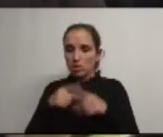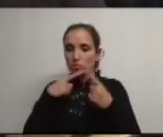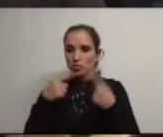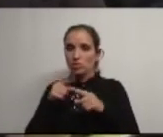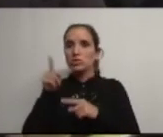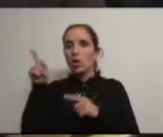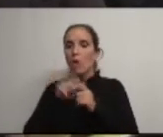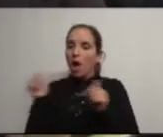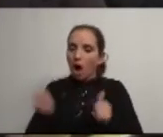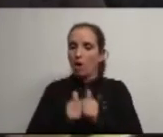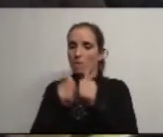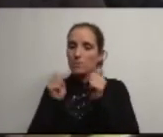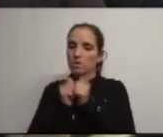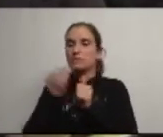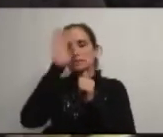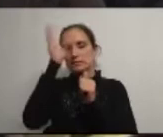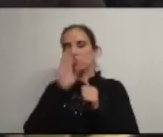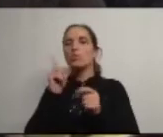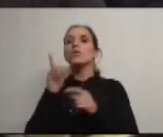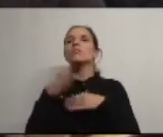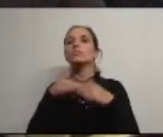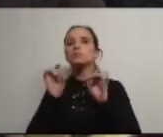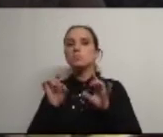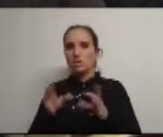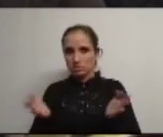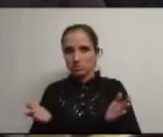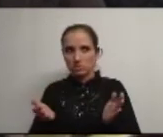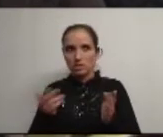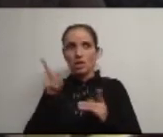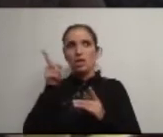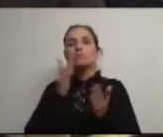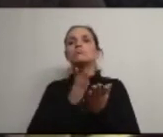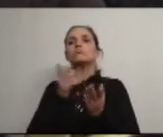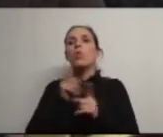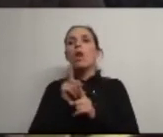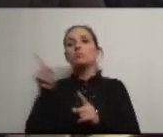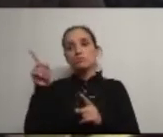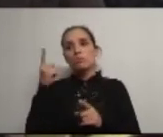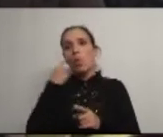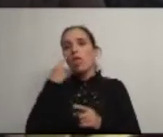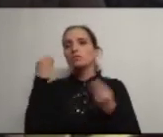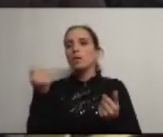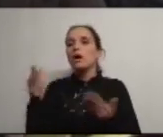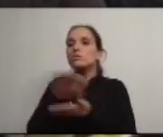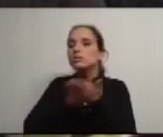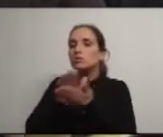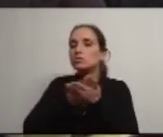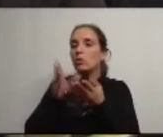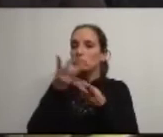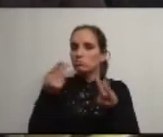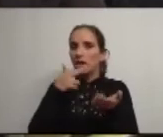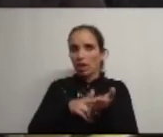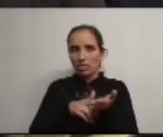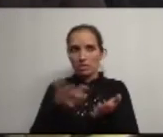eles acompanharam-nos para saberem aquilo que se estava a passar até porque são eles os conhecedores da realidade educativa